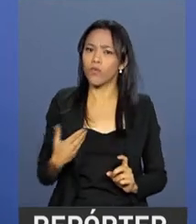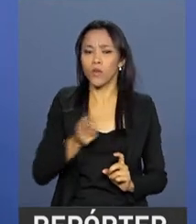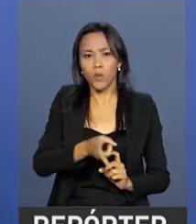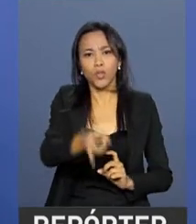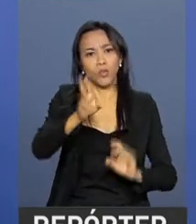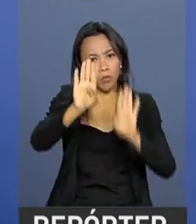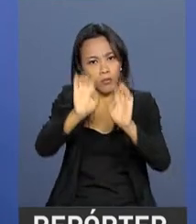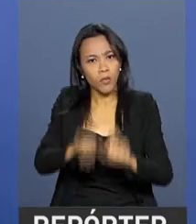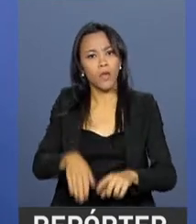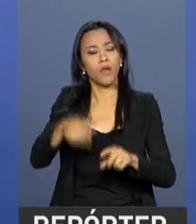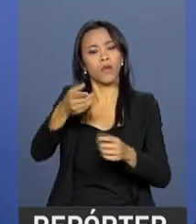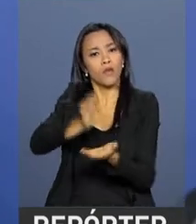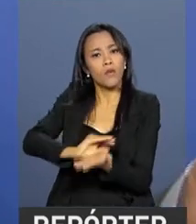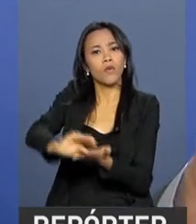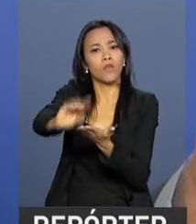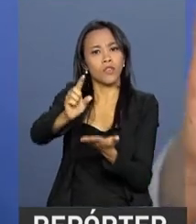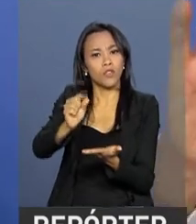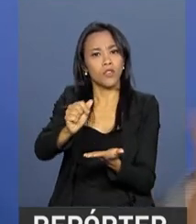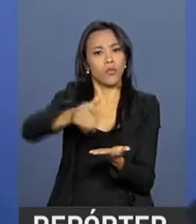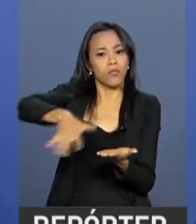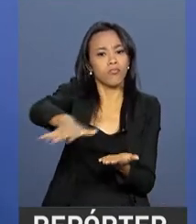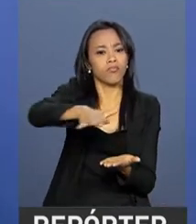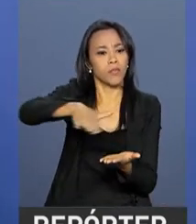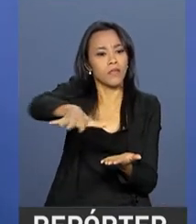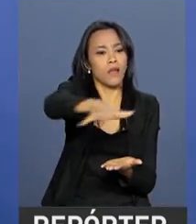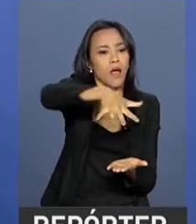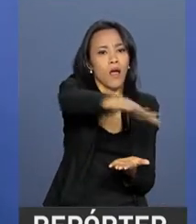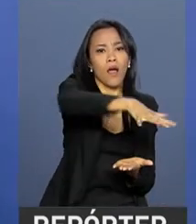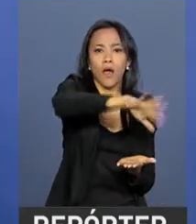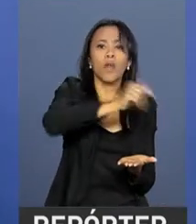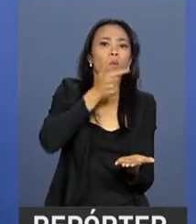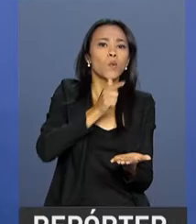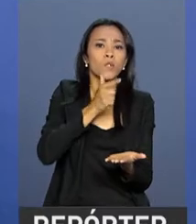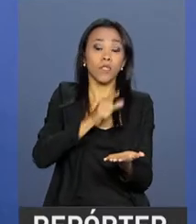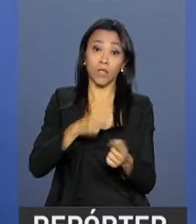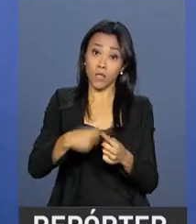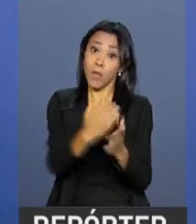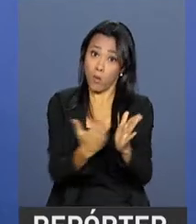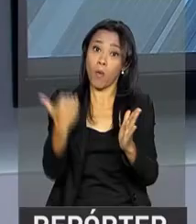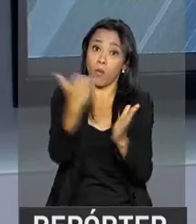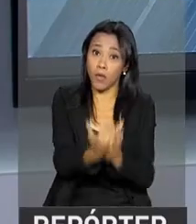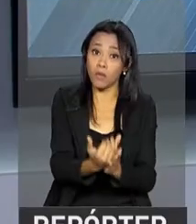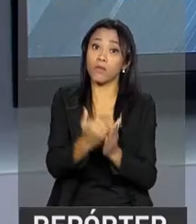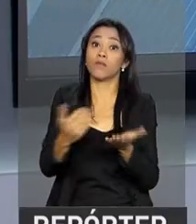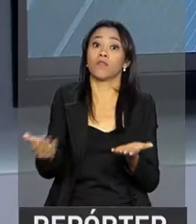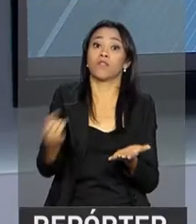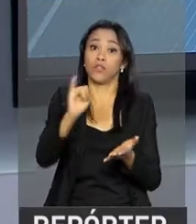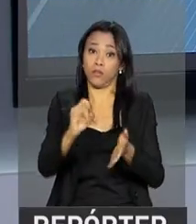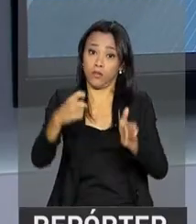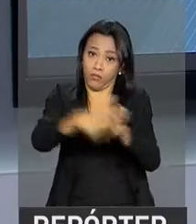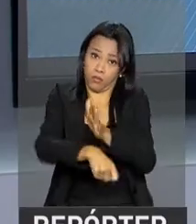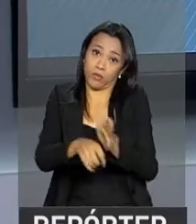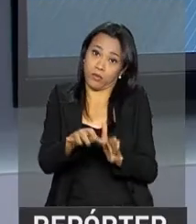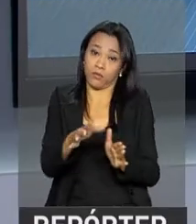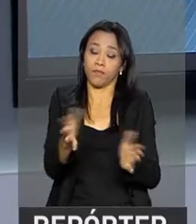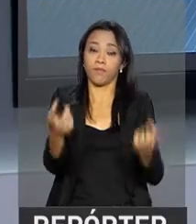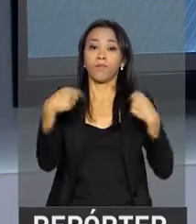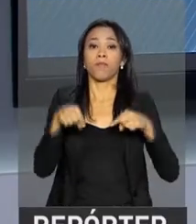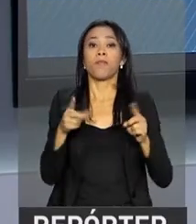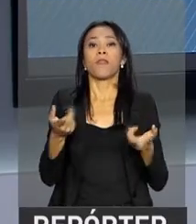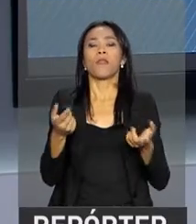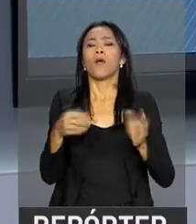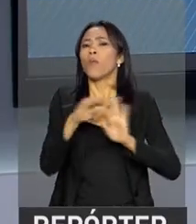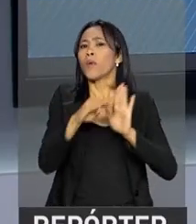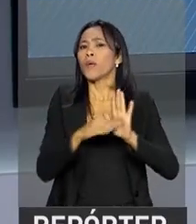investimentos e etc. E, evitando-se aumento de tributos, evidentemente. O programa Criança